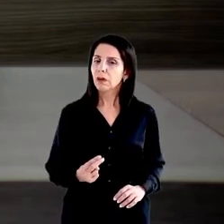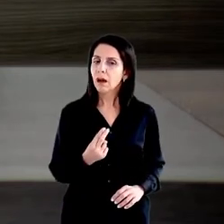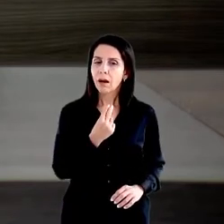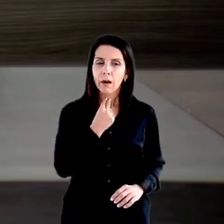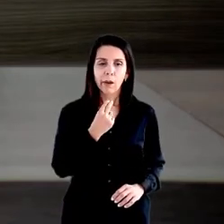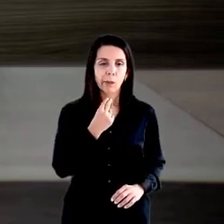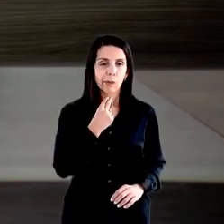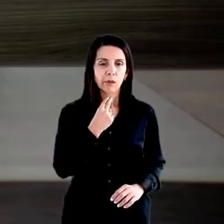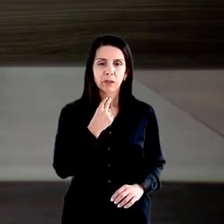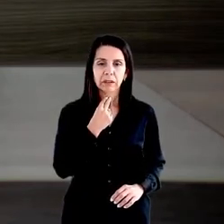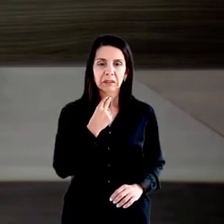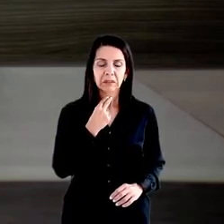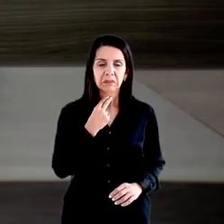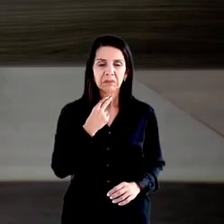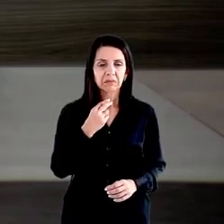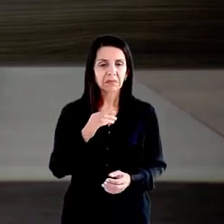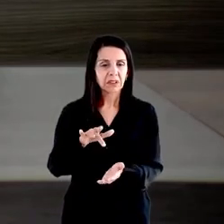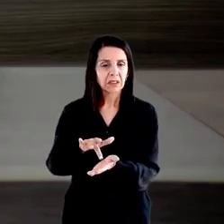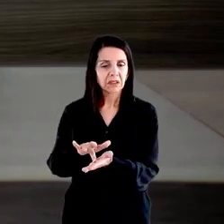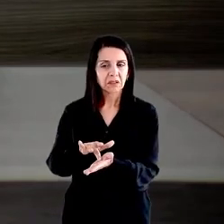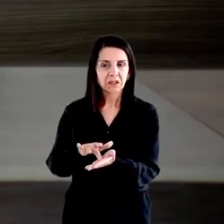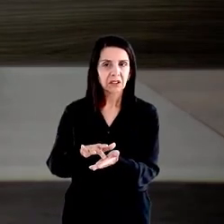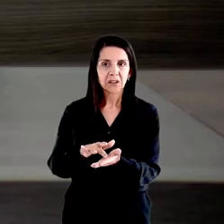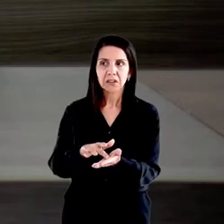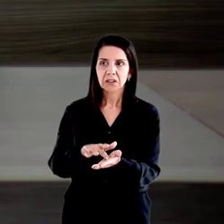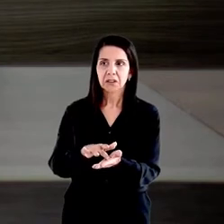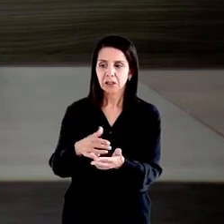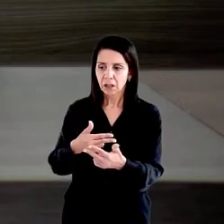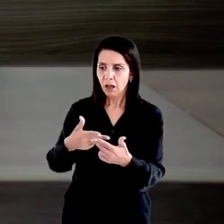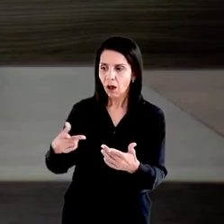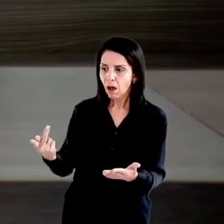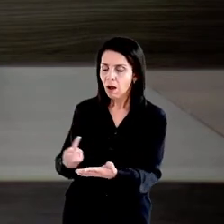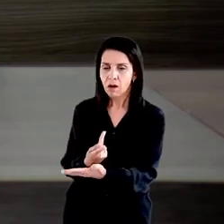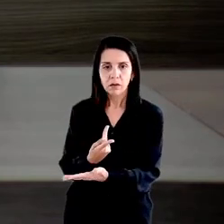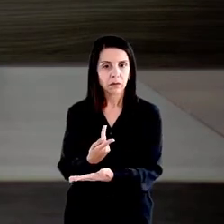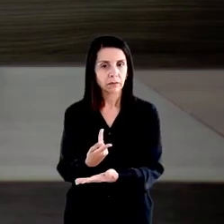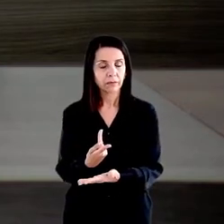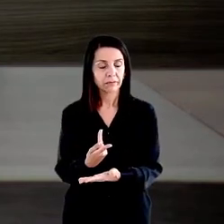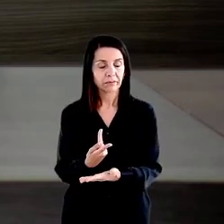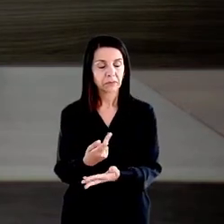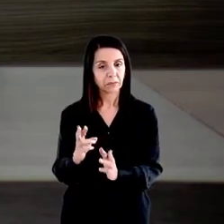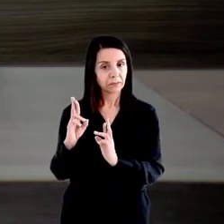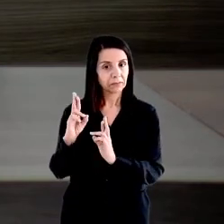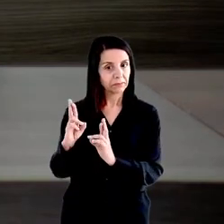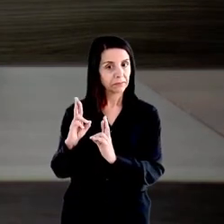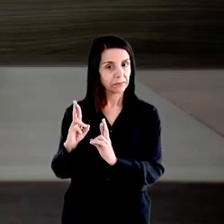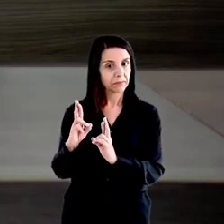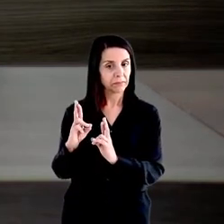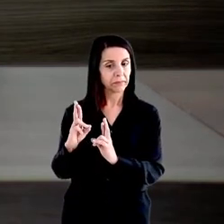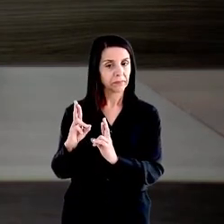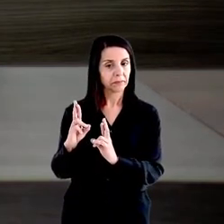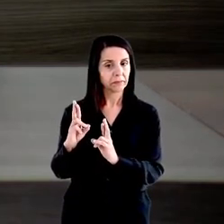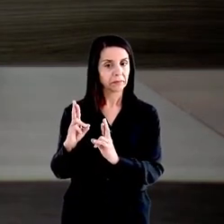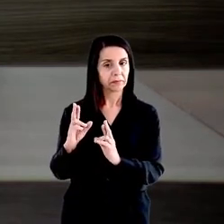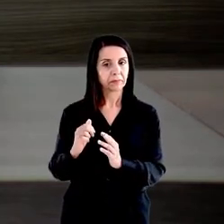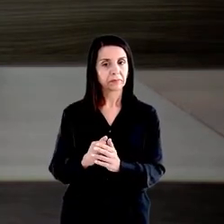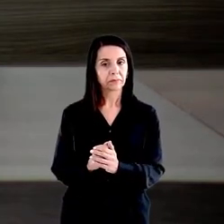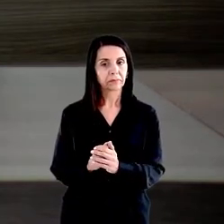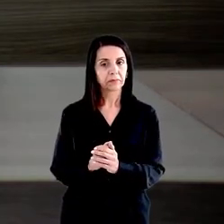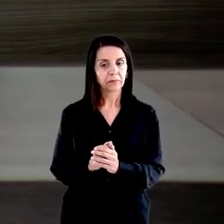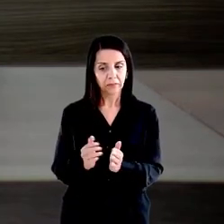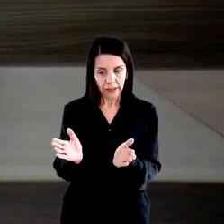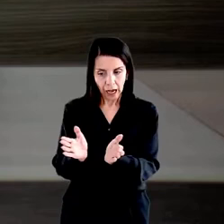fingir que essa realidade não está aí. Portanto, a minha expectativa em relação a esse grupo de